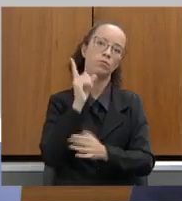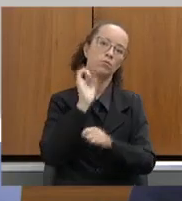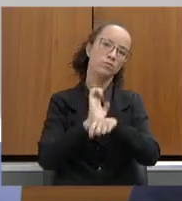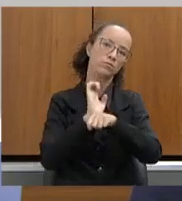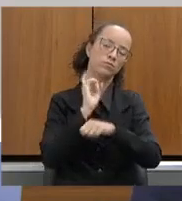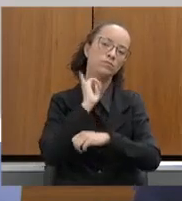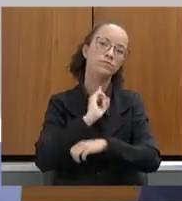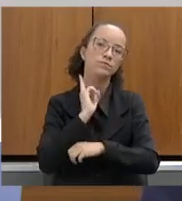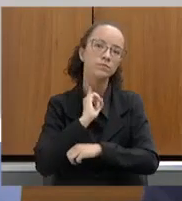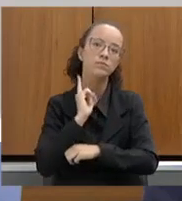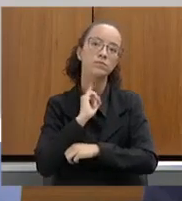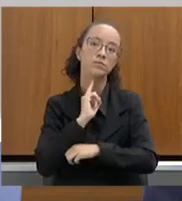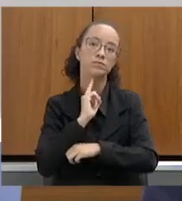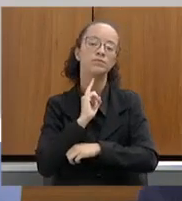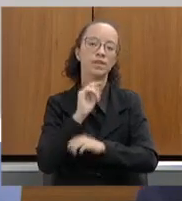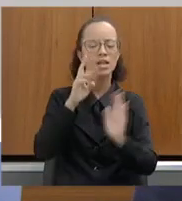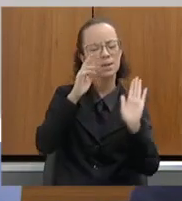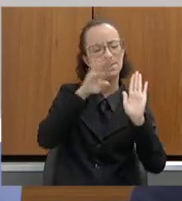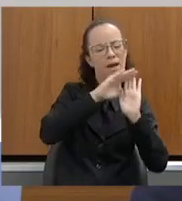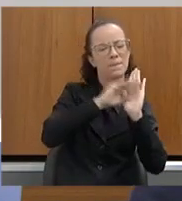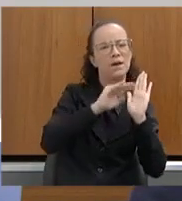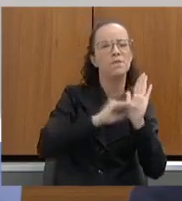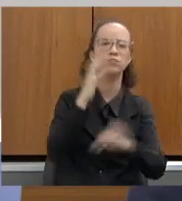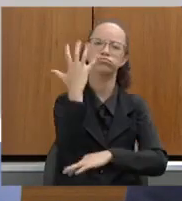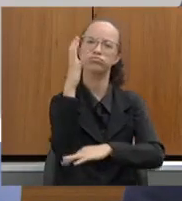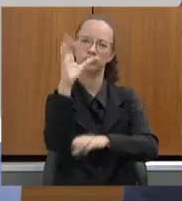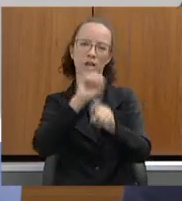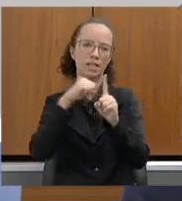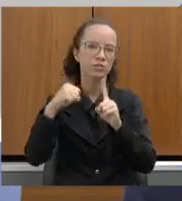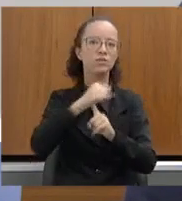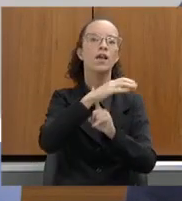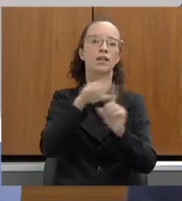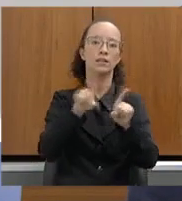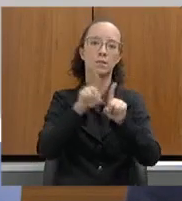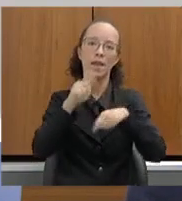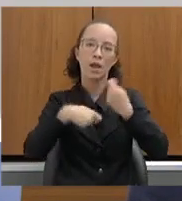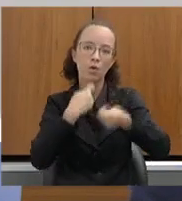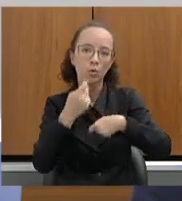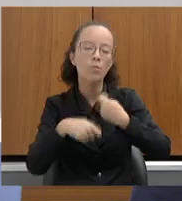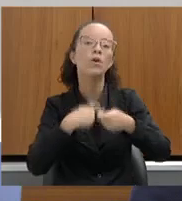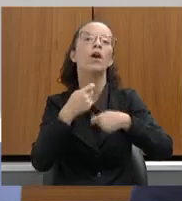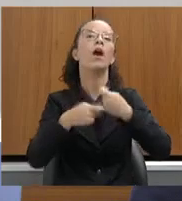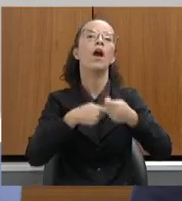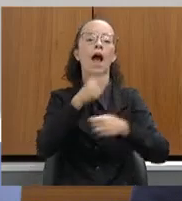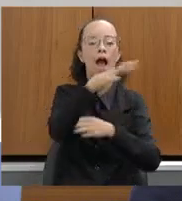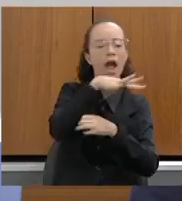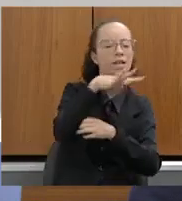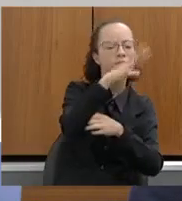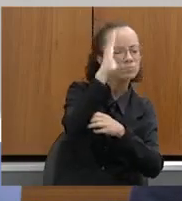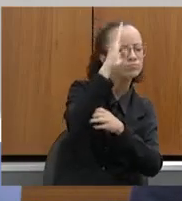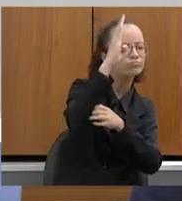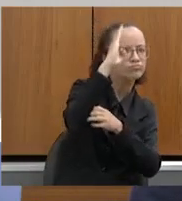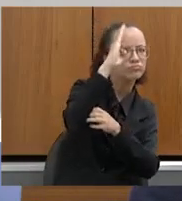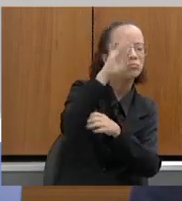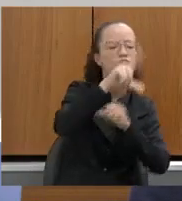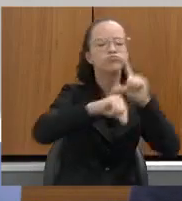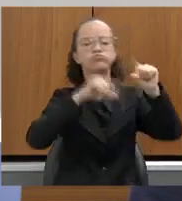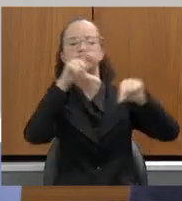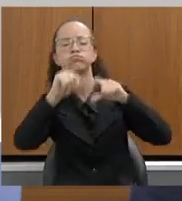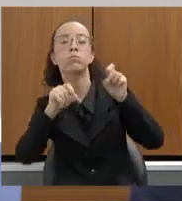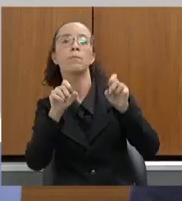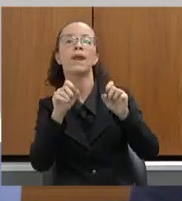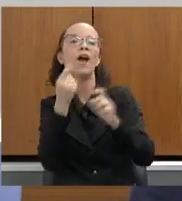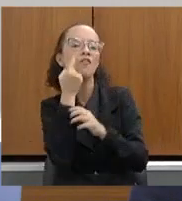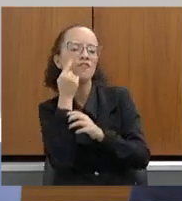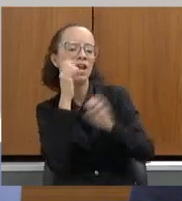Gerais, que, a partir de critérios ambientais, sociais e econômicos, está definindo áreas prioritárias para a estruturação de